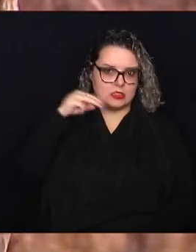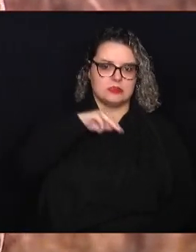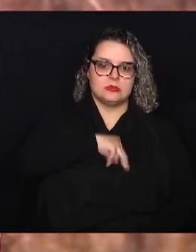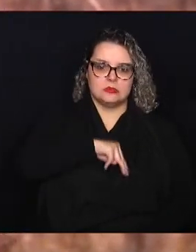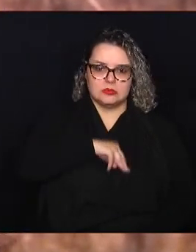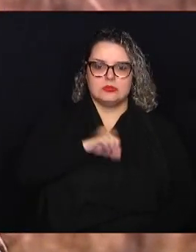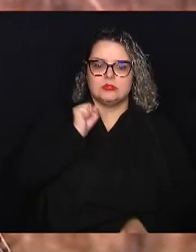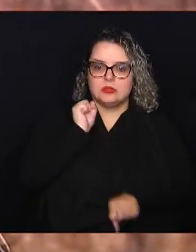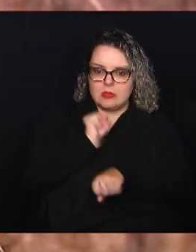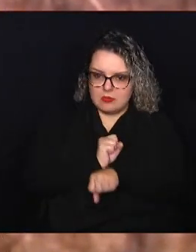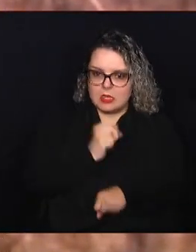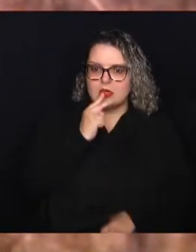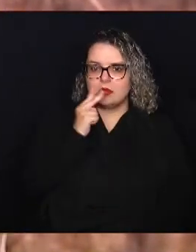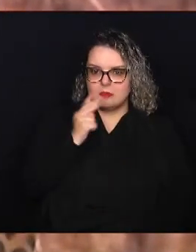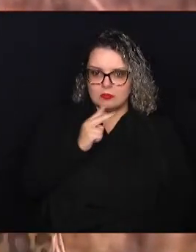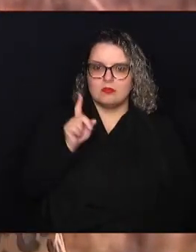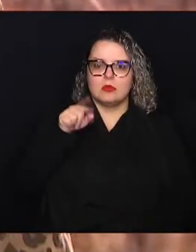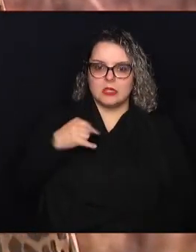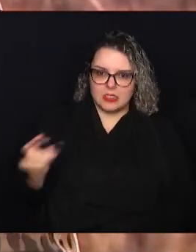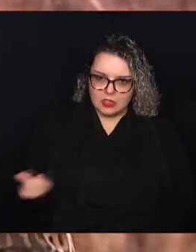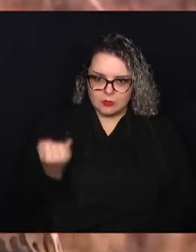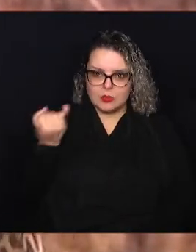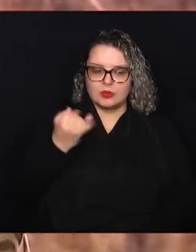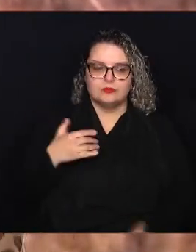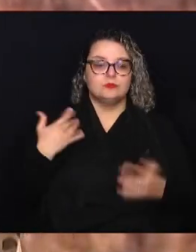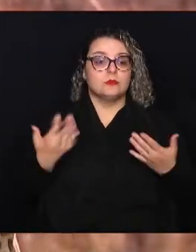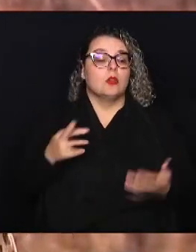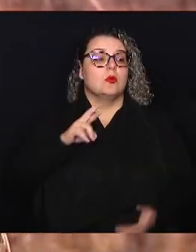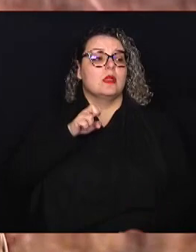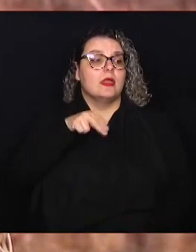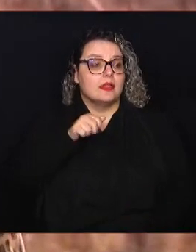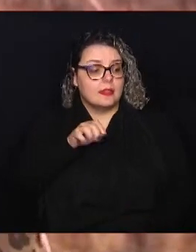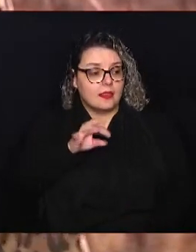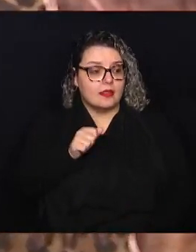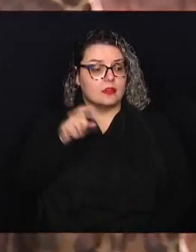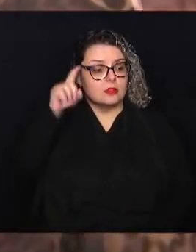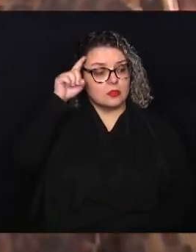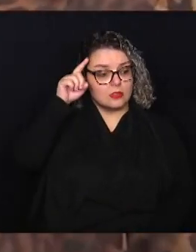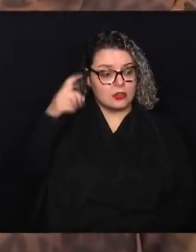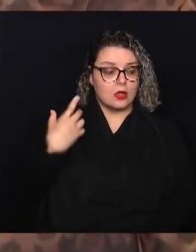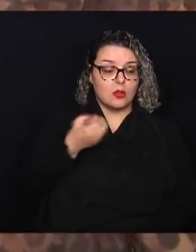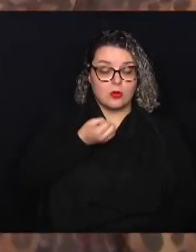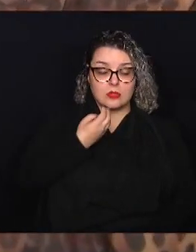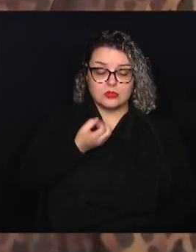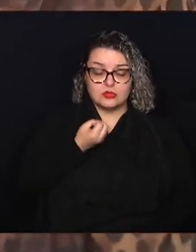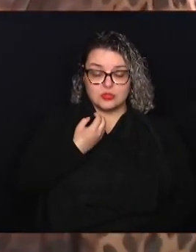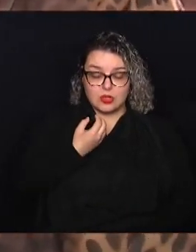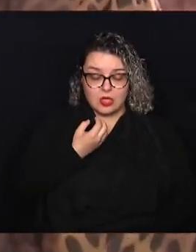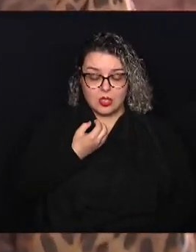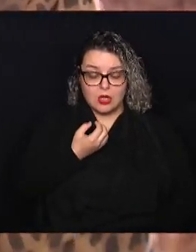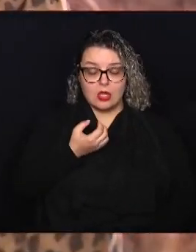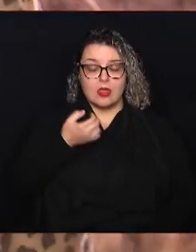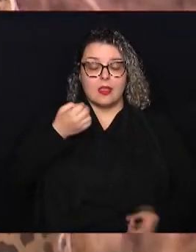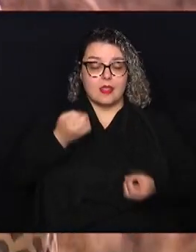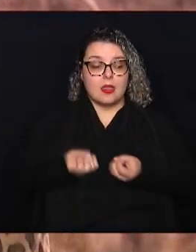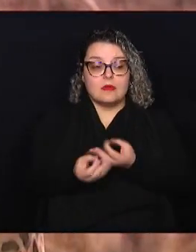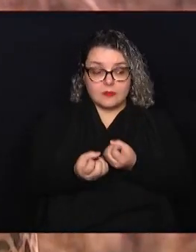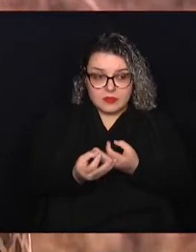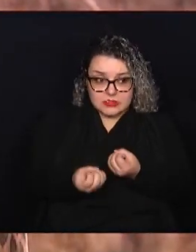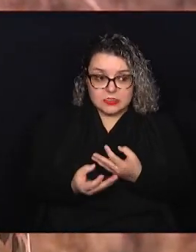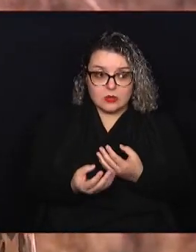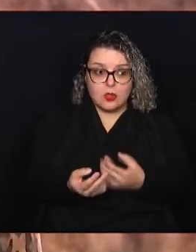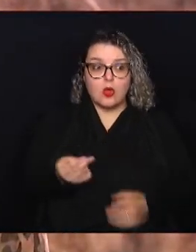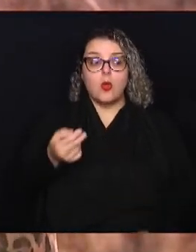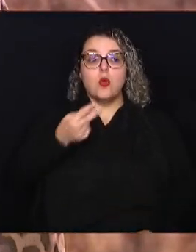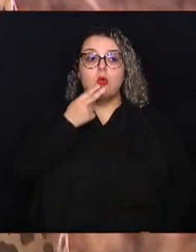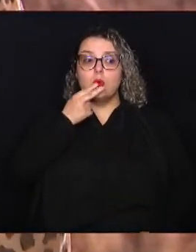de parar de fumar, mas ela é fundamental. Bom, vamos lá, Renata. Falando sobre dados, o cigarro é a maior causa de morte do